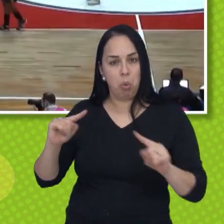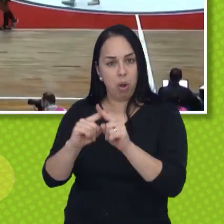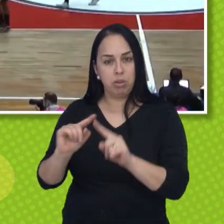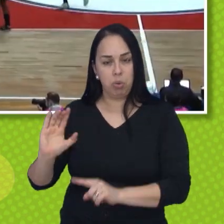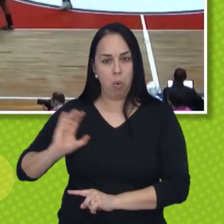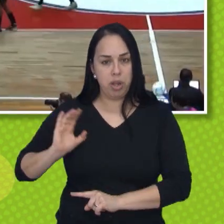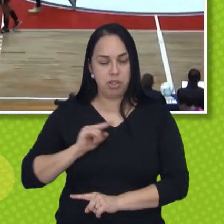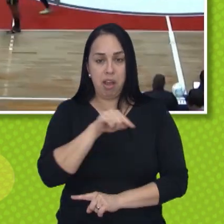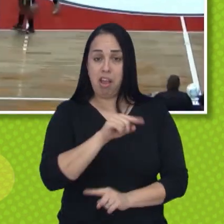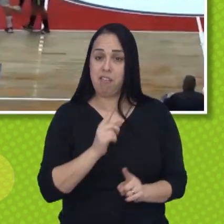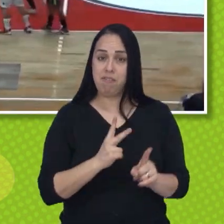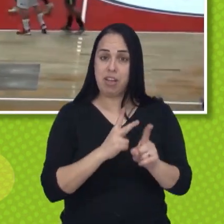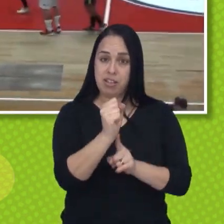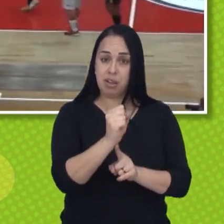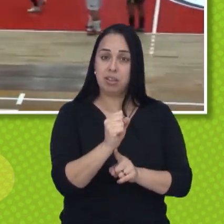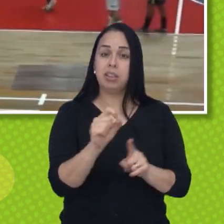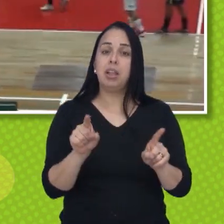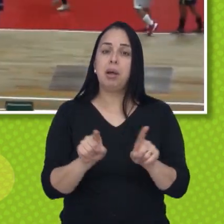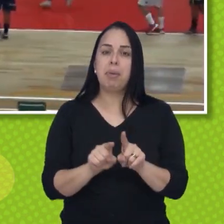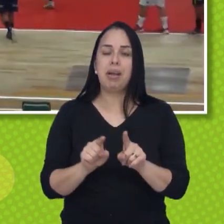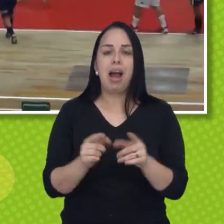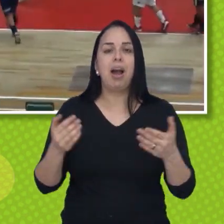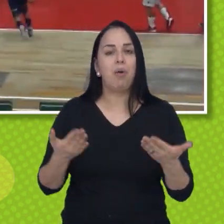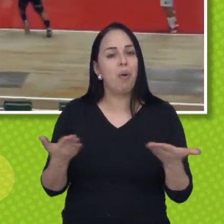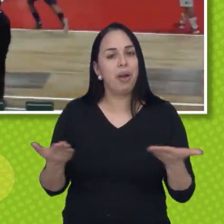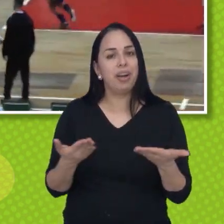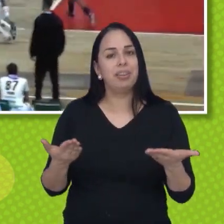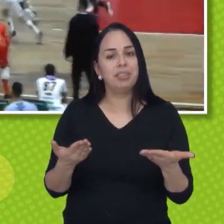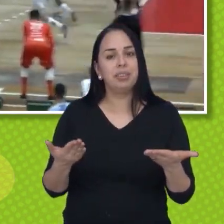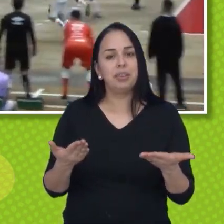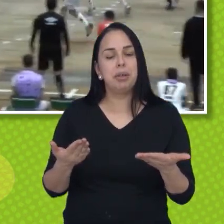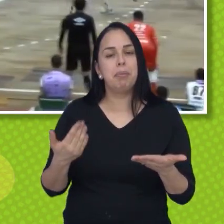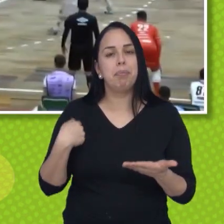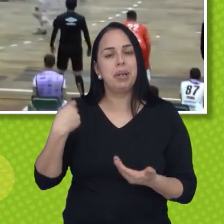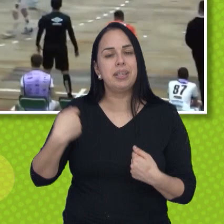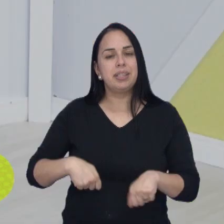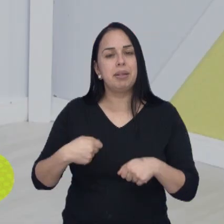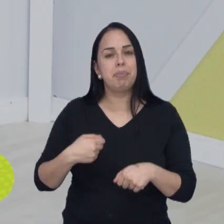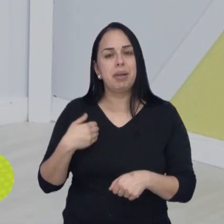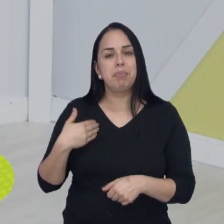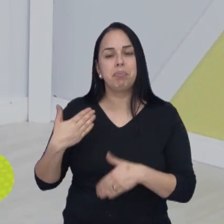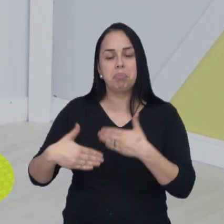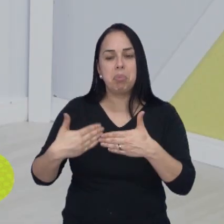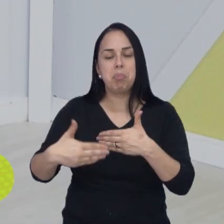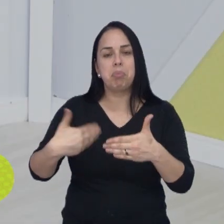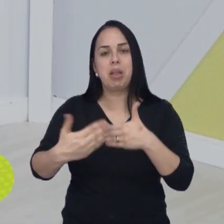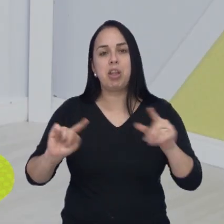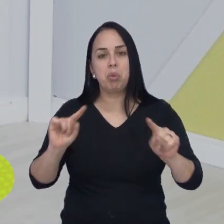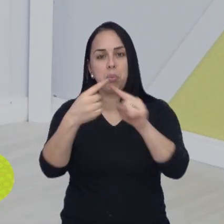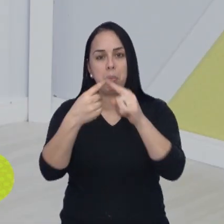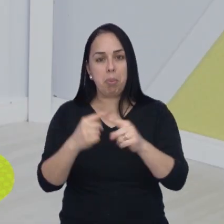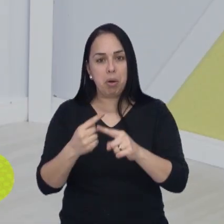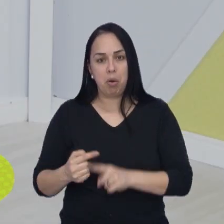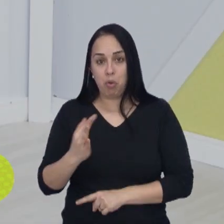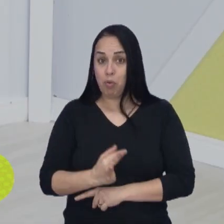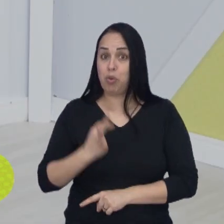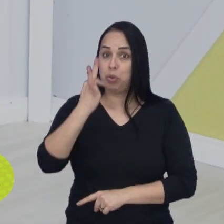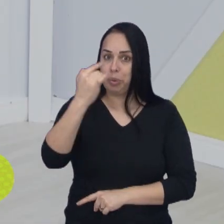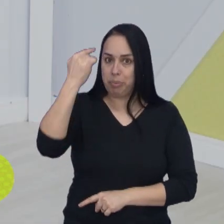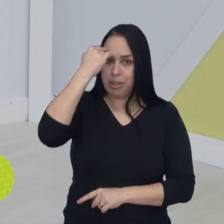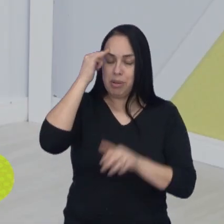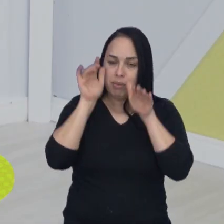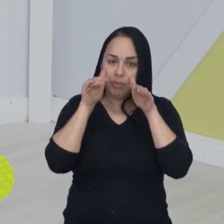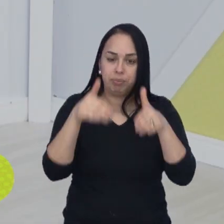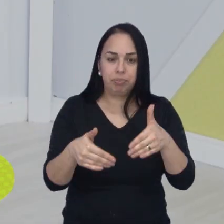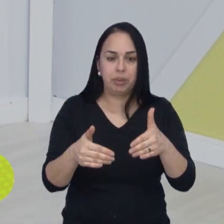foi e fez a lição fora de casa. Agora, pensar nas próximas rodadas. Vale lembrar, então, que nessa Talentos